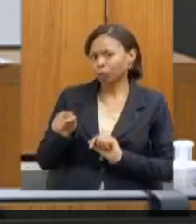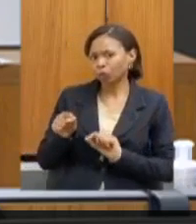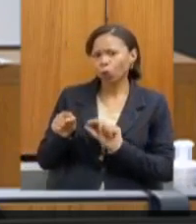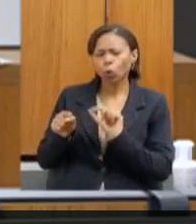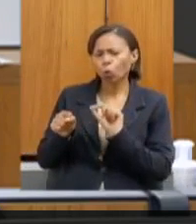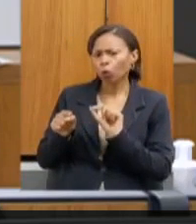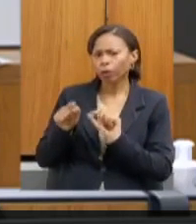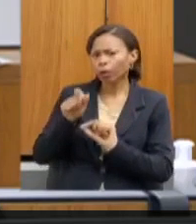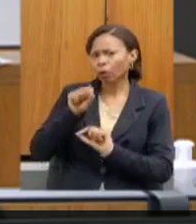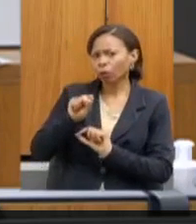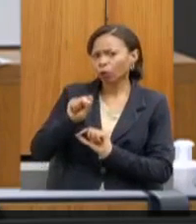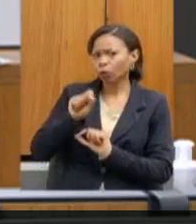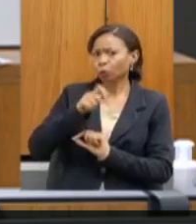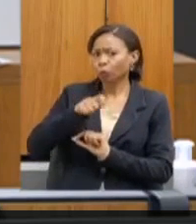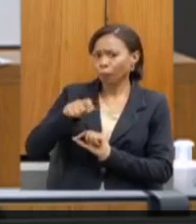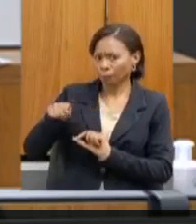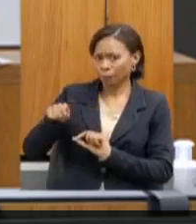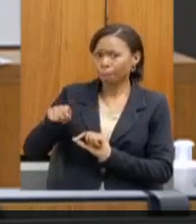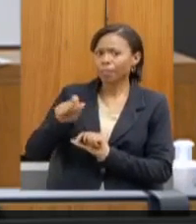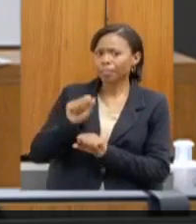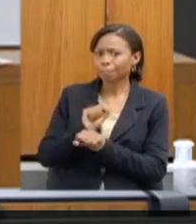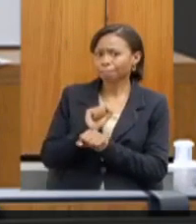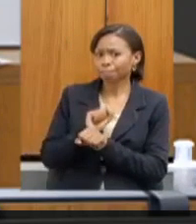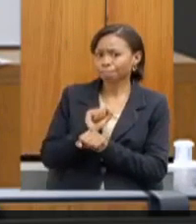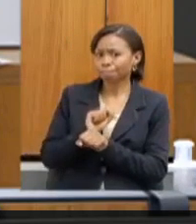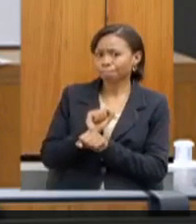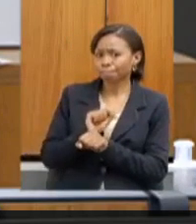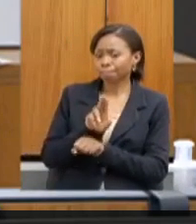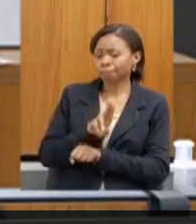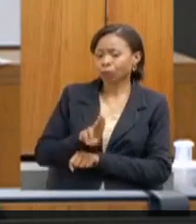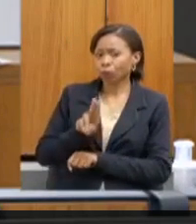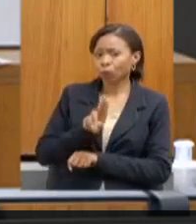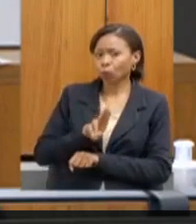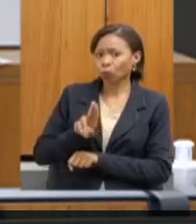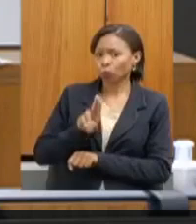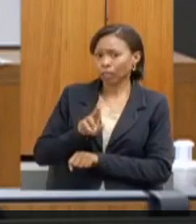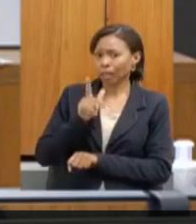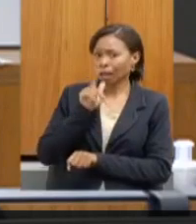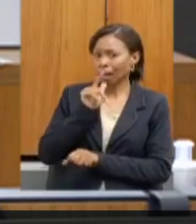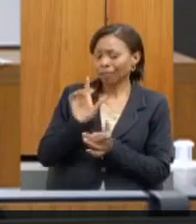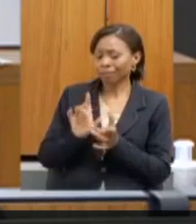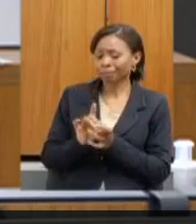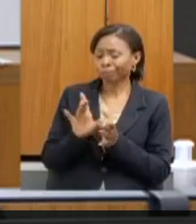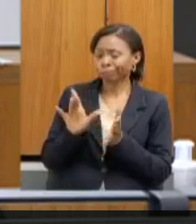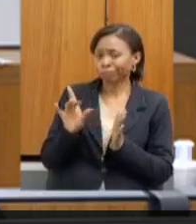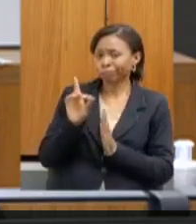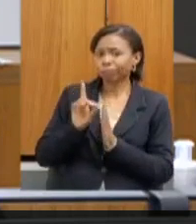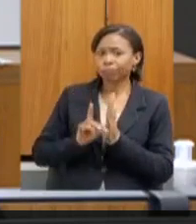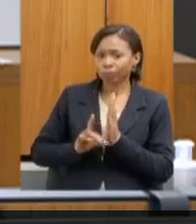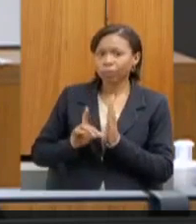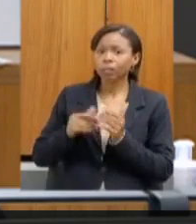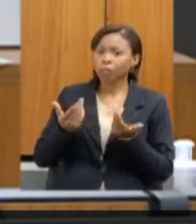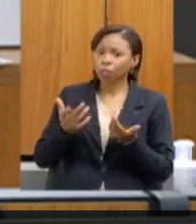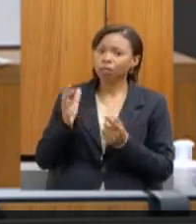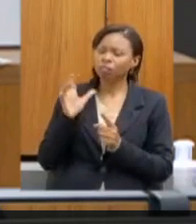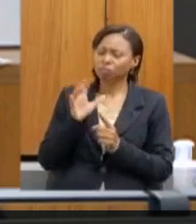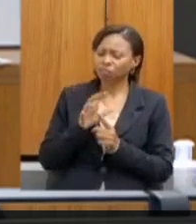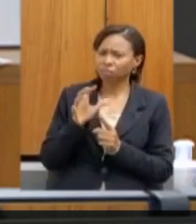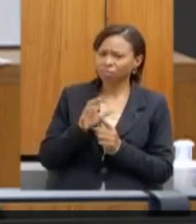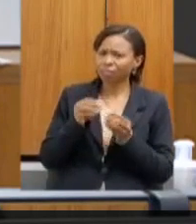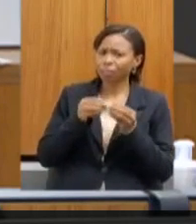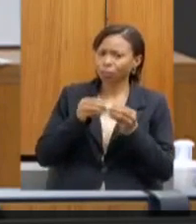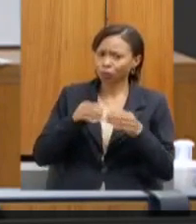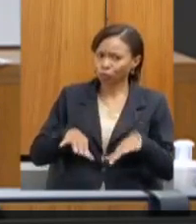de aguardo para autorização de uso de água. Porque nós sabemos o que isso gera de impacto para a vida do produtor rural que